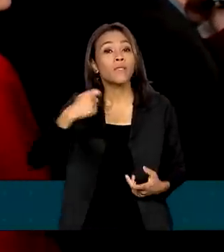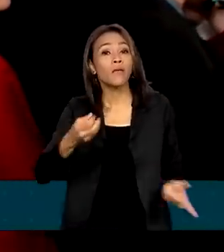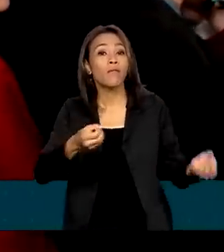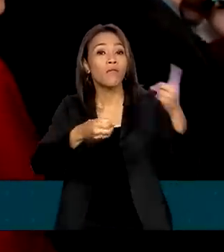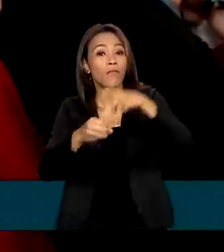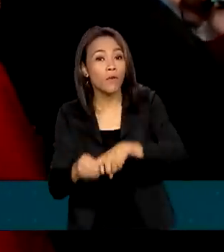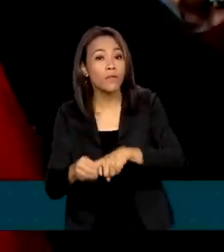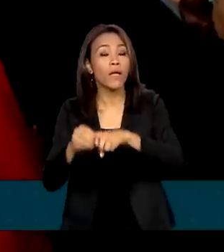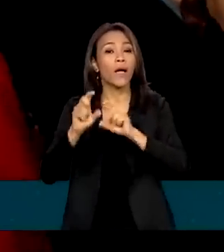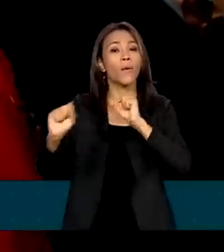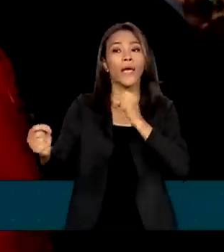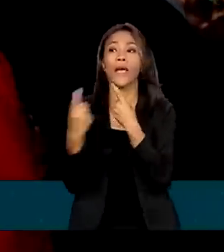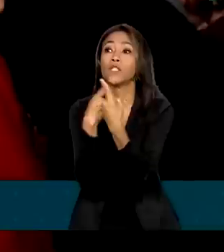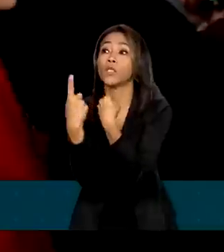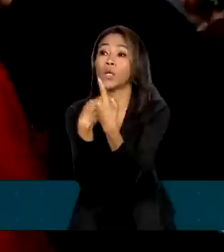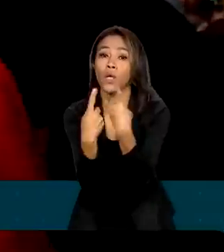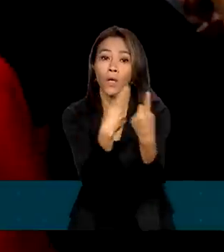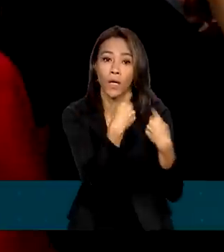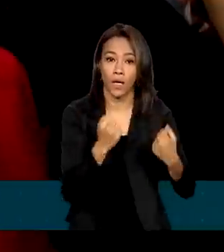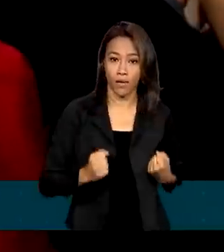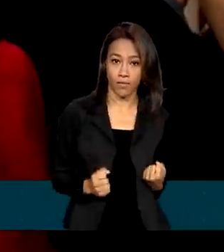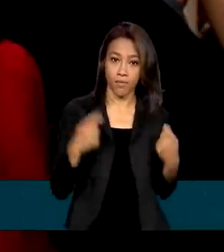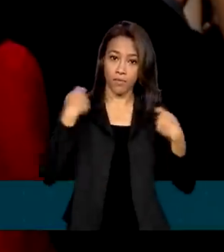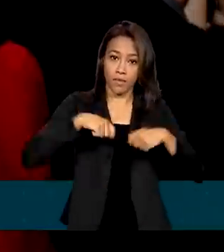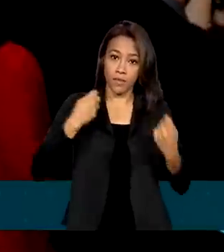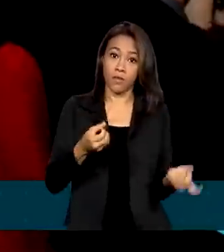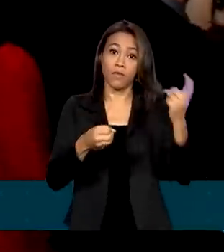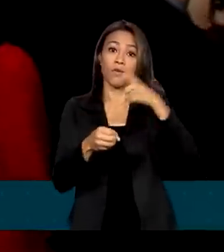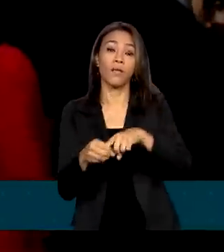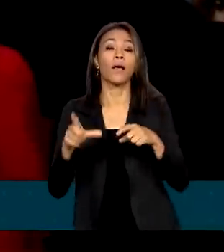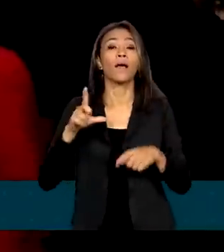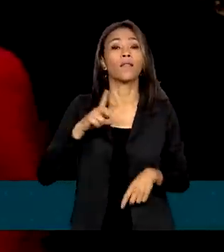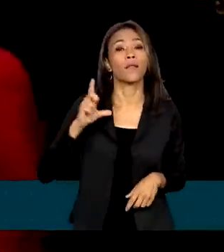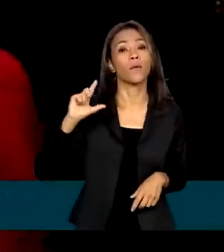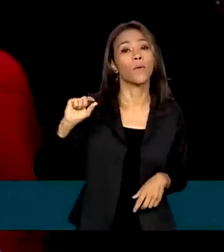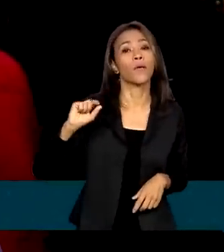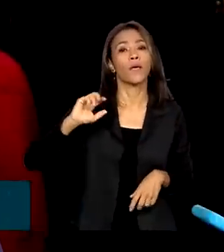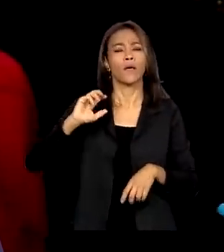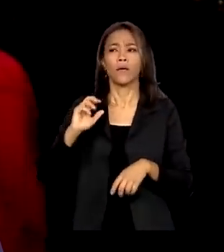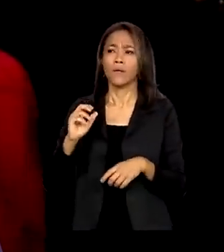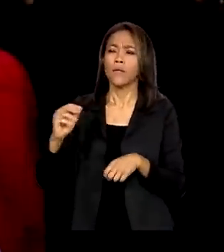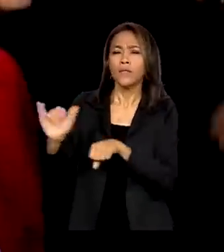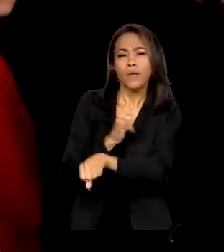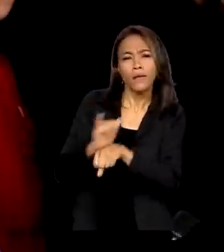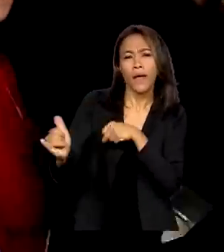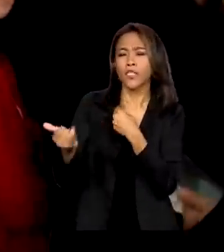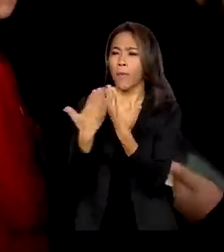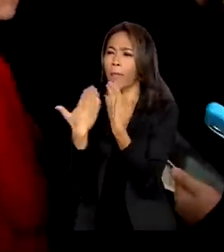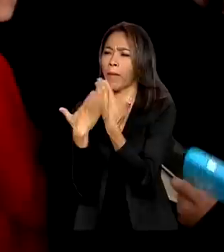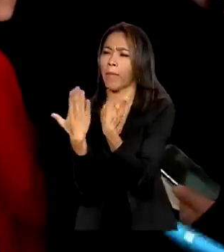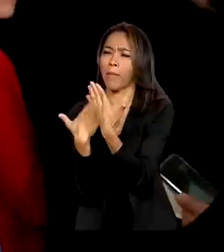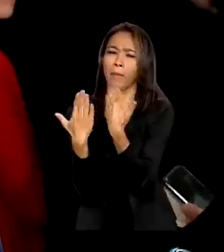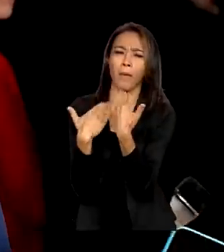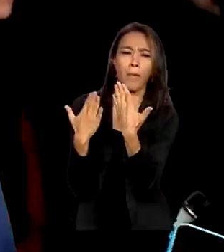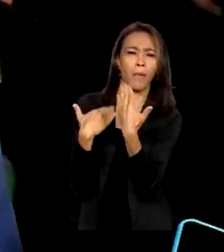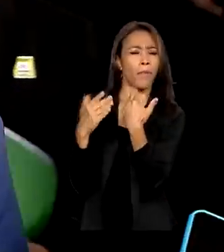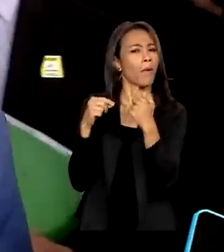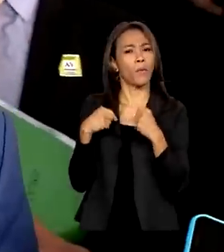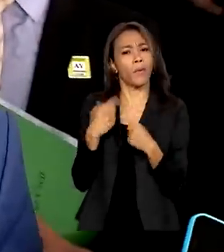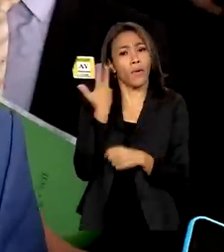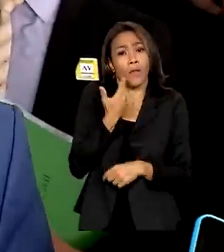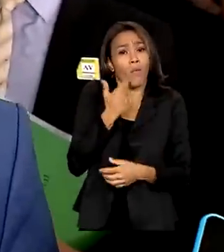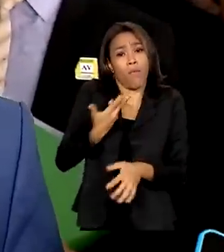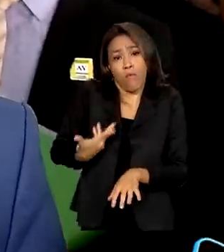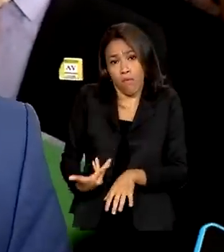voltar a dialogar, voltar a ter no instrumento da conversa e da construção civilizada uma prática